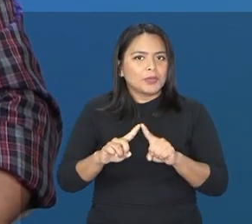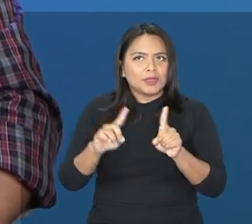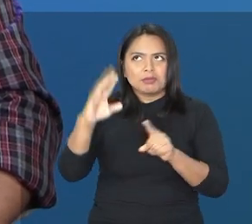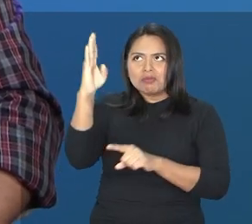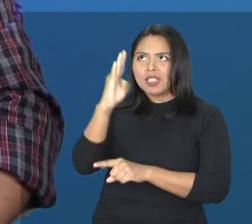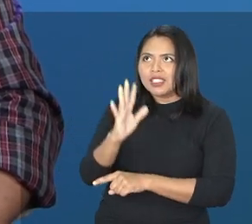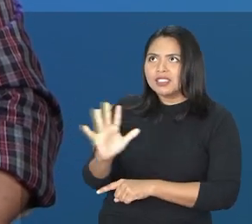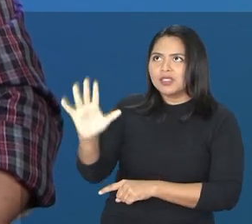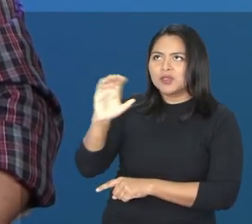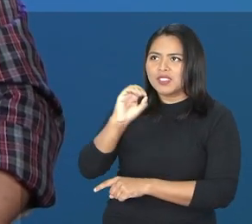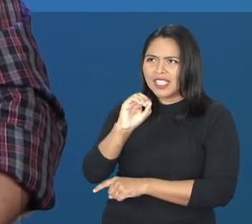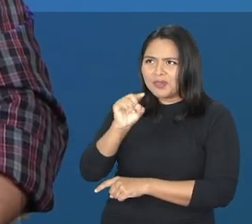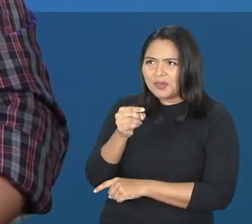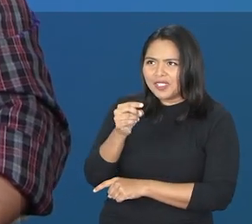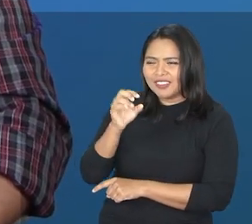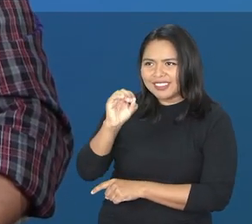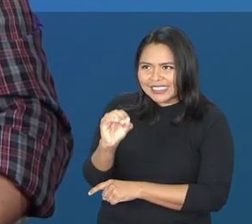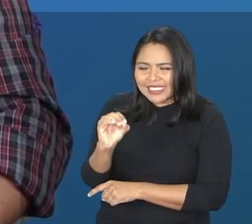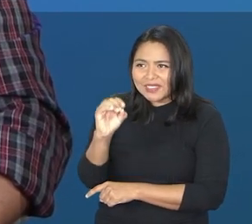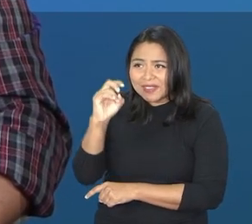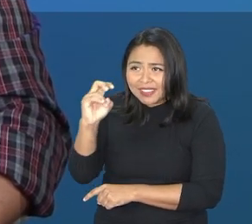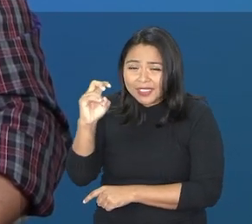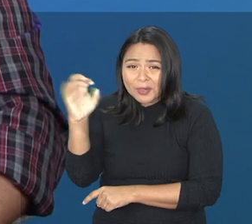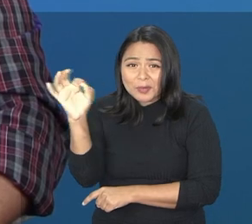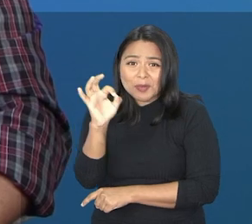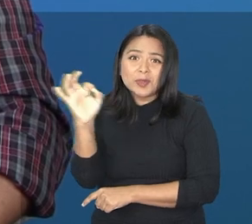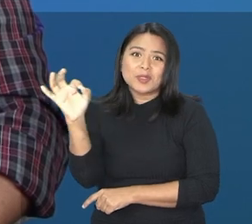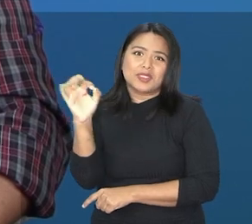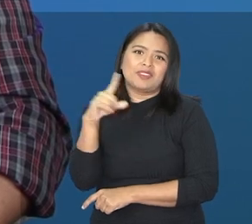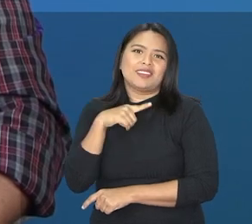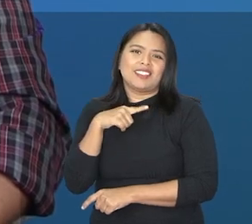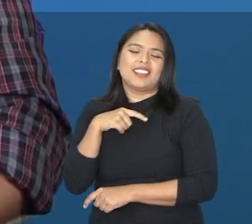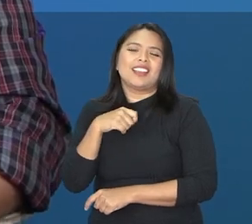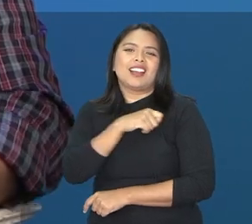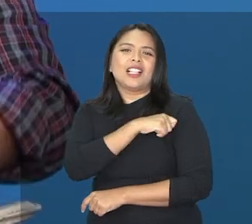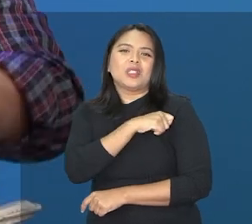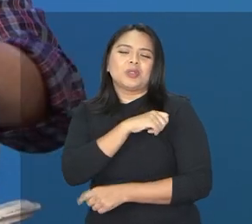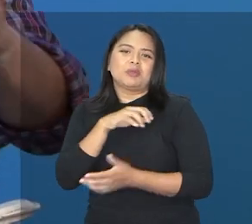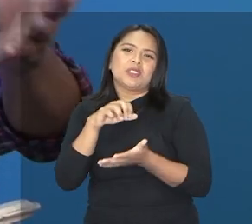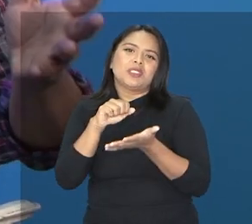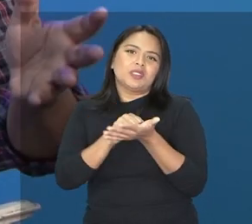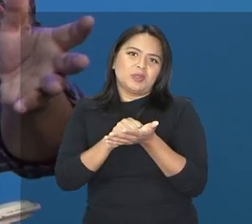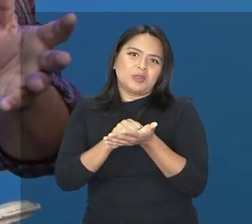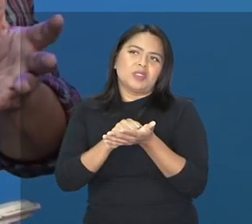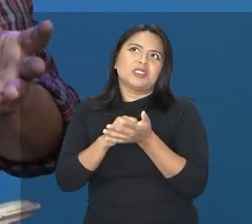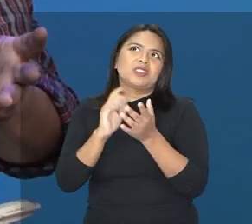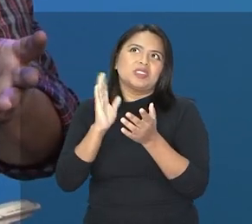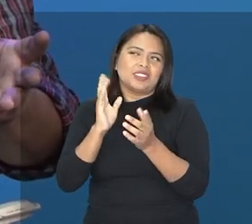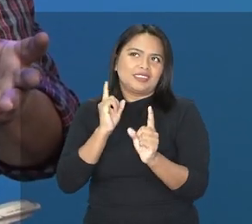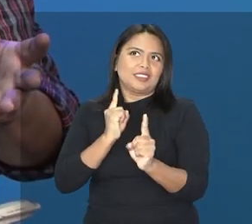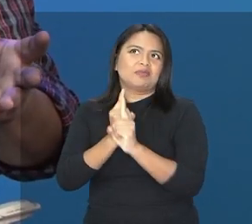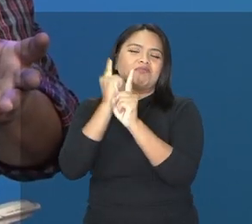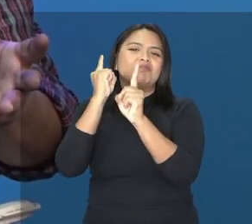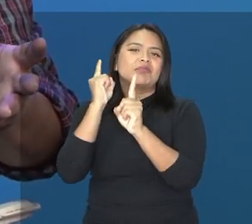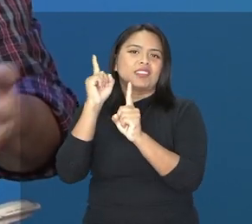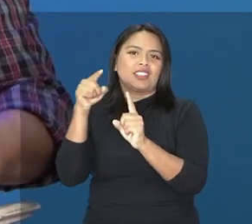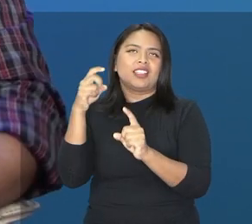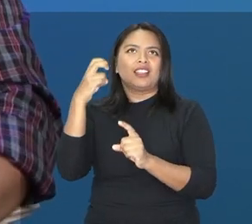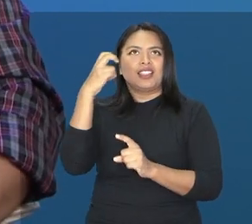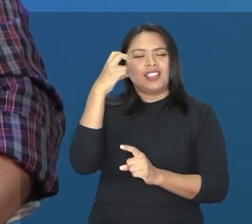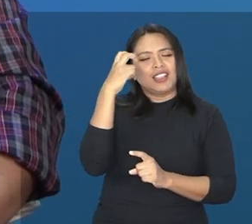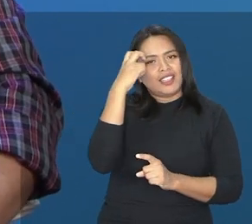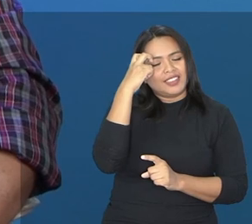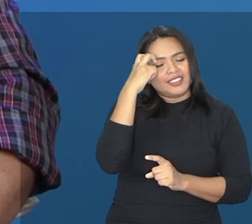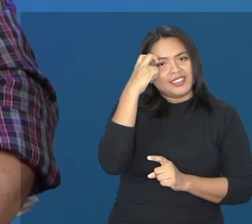,05% da população de alunos matriculados foram identificados com altas habilidades para adotação.